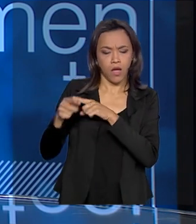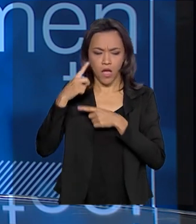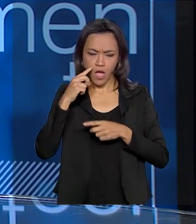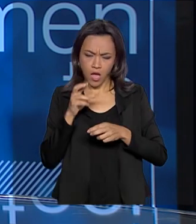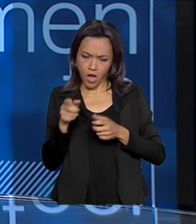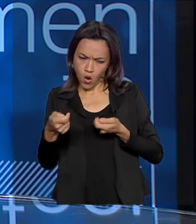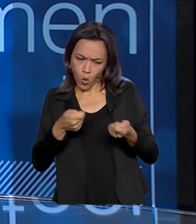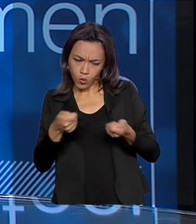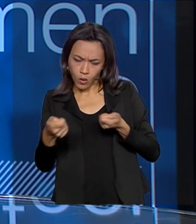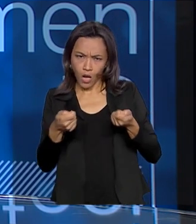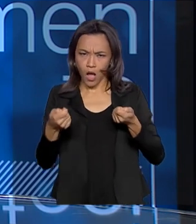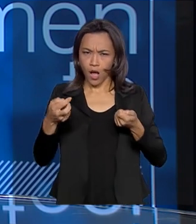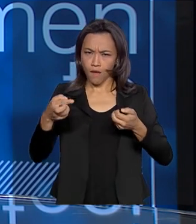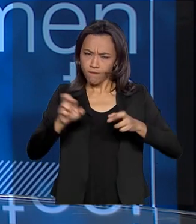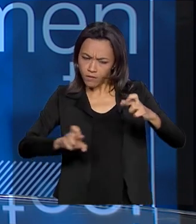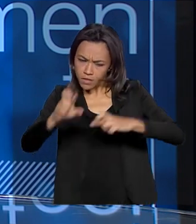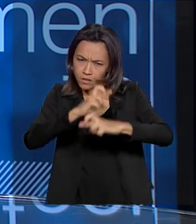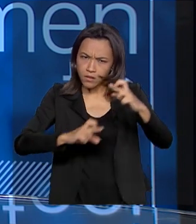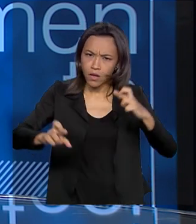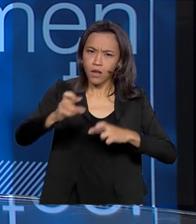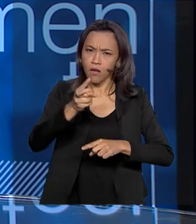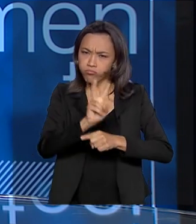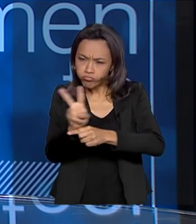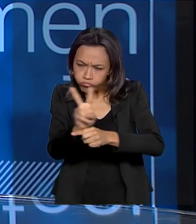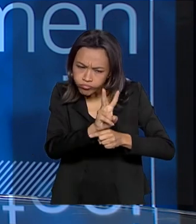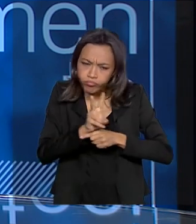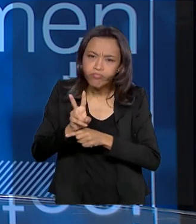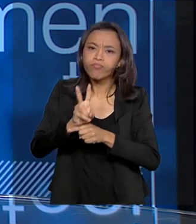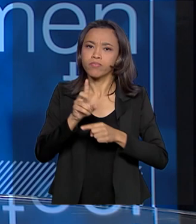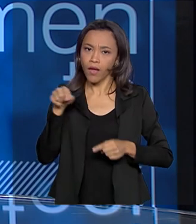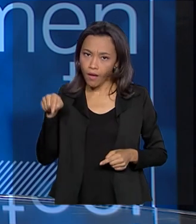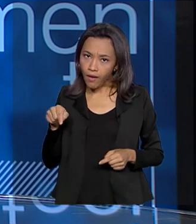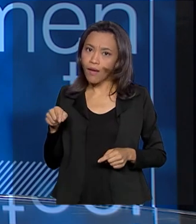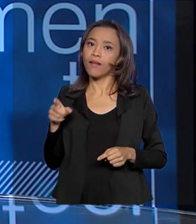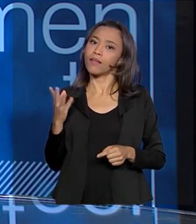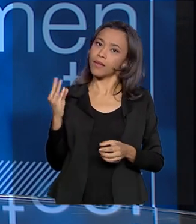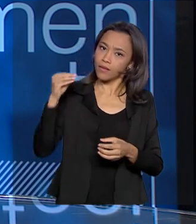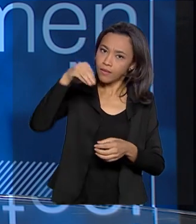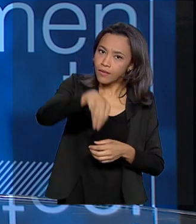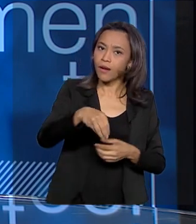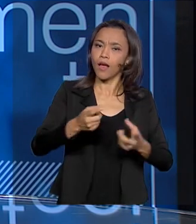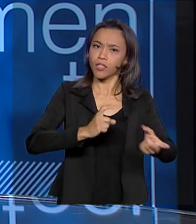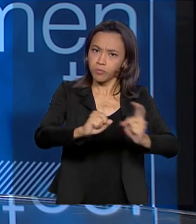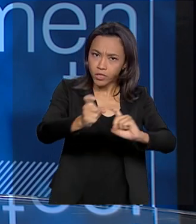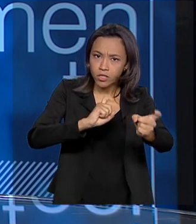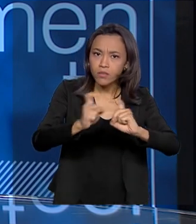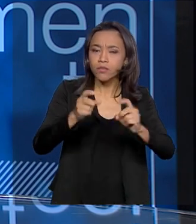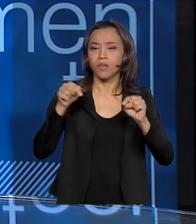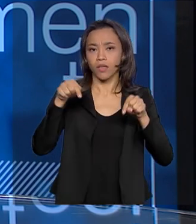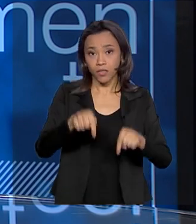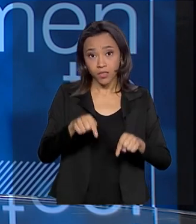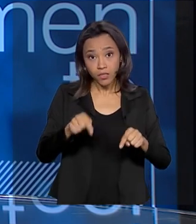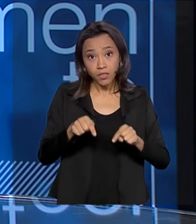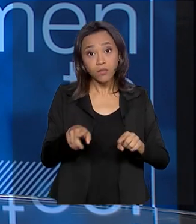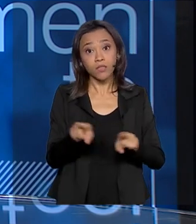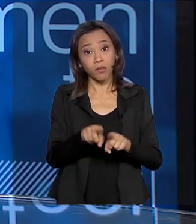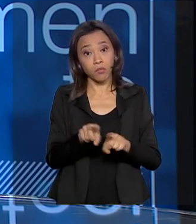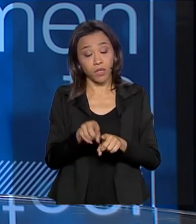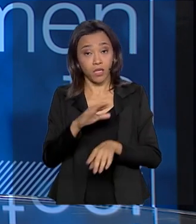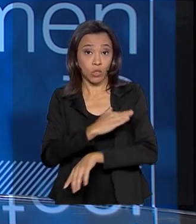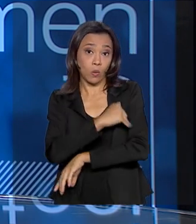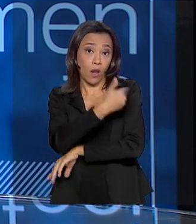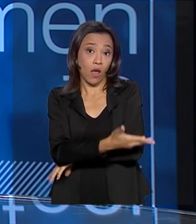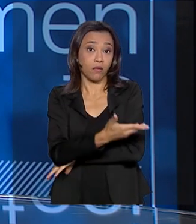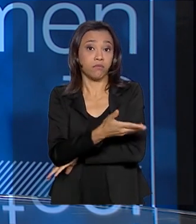fiscalizador. O que isso quer dizer? Ela tem que entrar nesse sistema de governança, que é bastante complexa, ao lado do operador federal e de